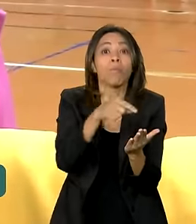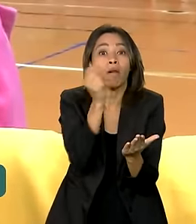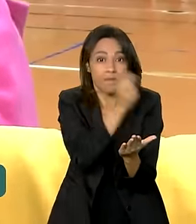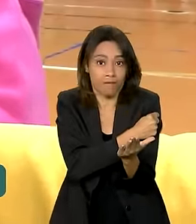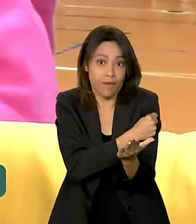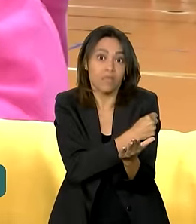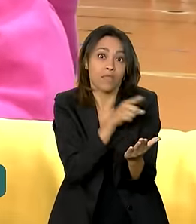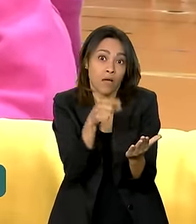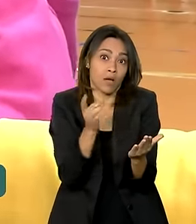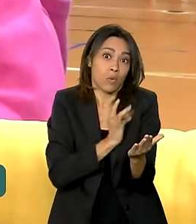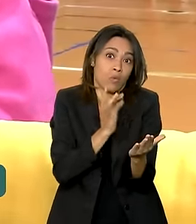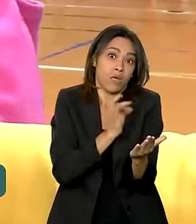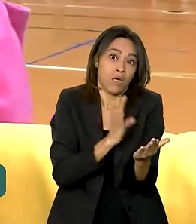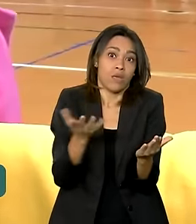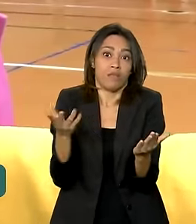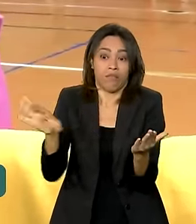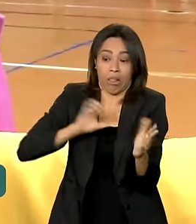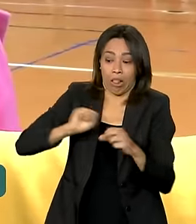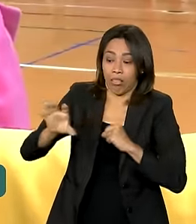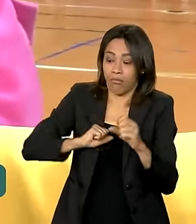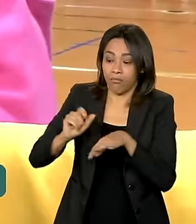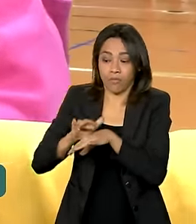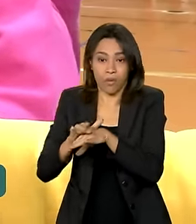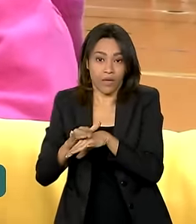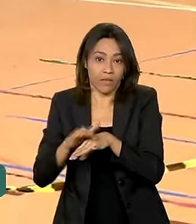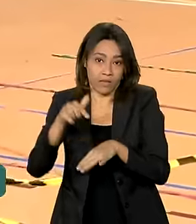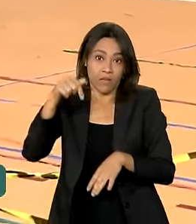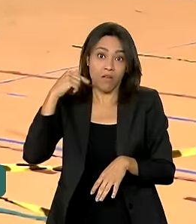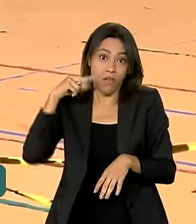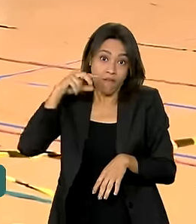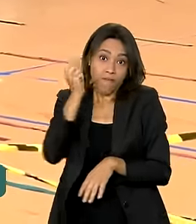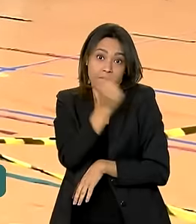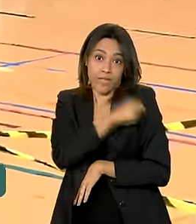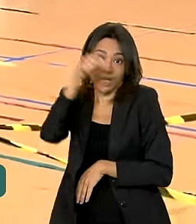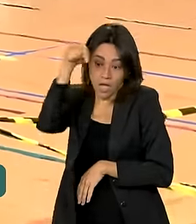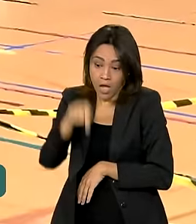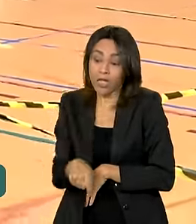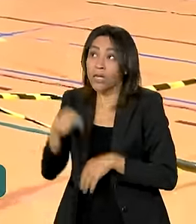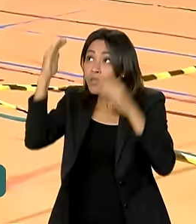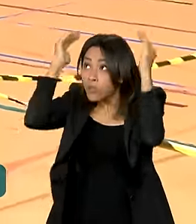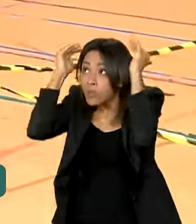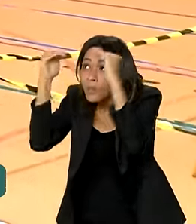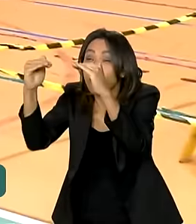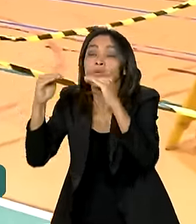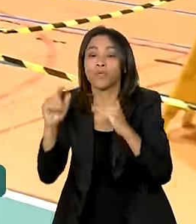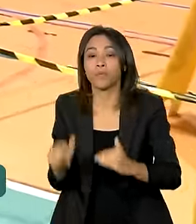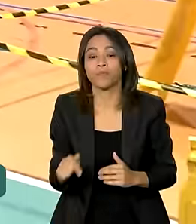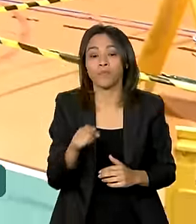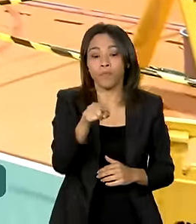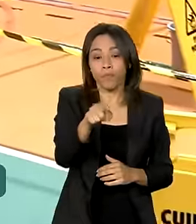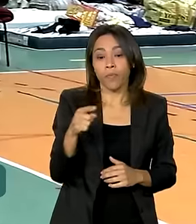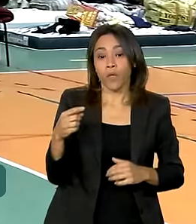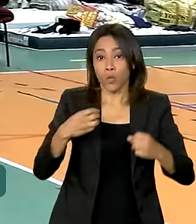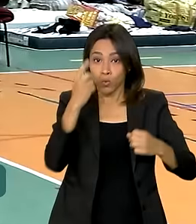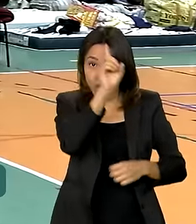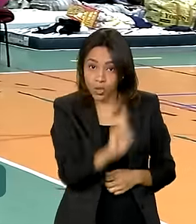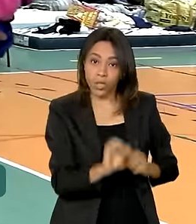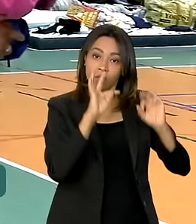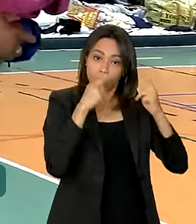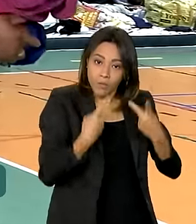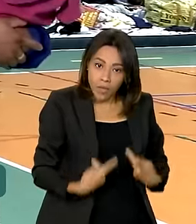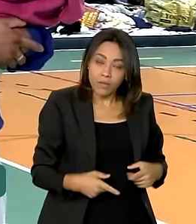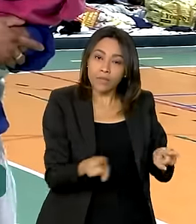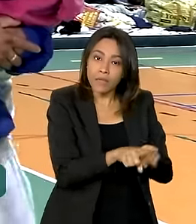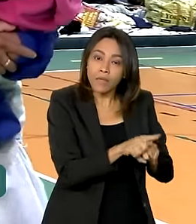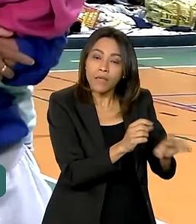vacinar ela, né, com medo dessas doenças. Eu vacinei aqui no abrigo. O Ministério dos Direitos Humanos e da Cidadania também tem